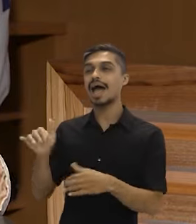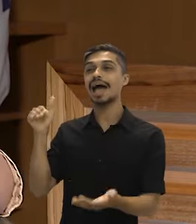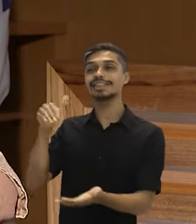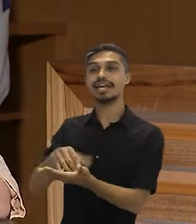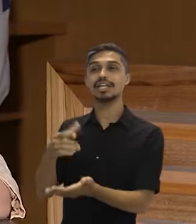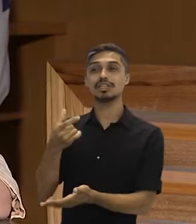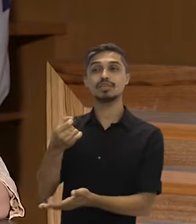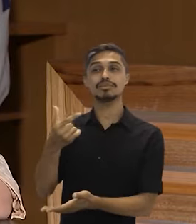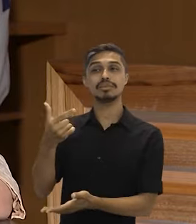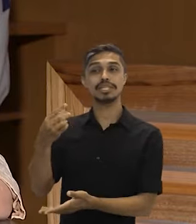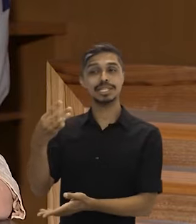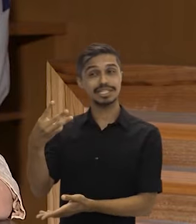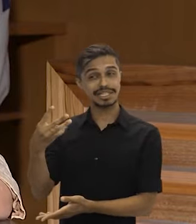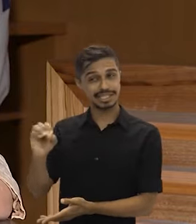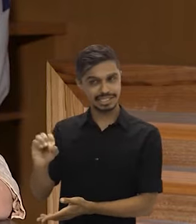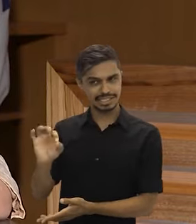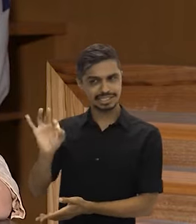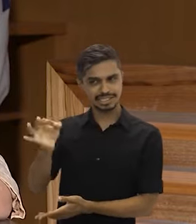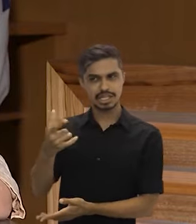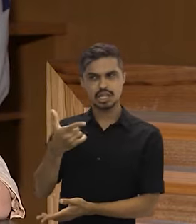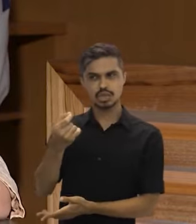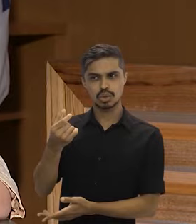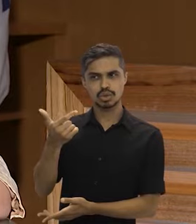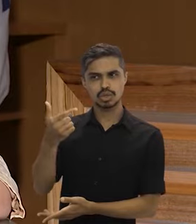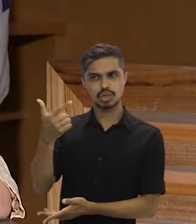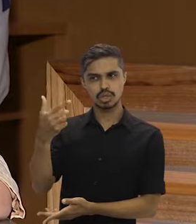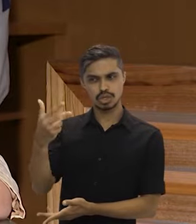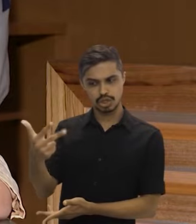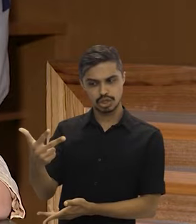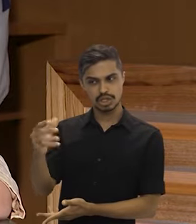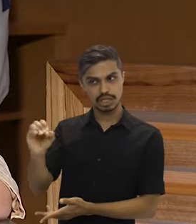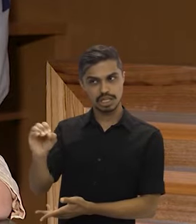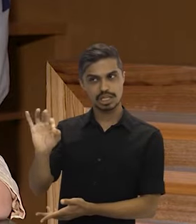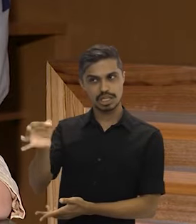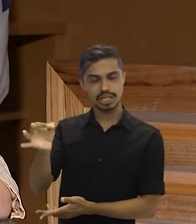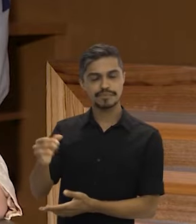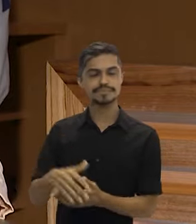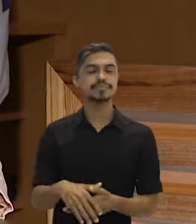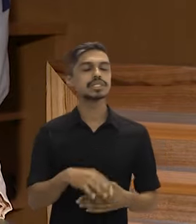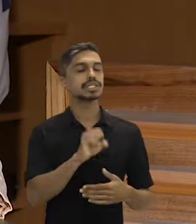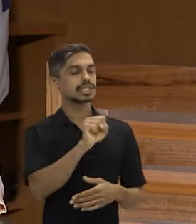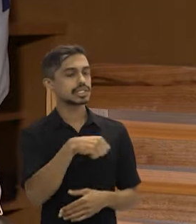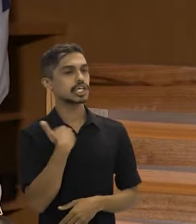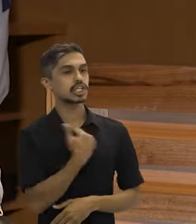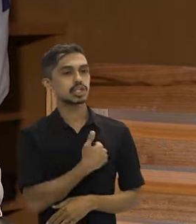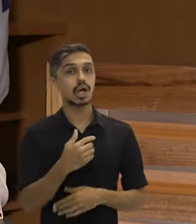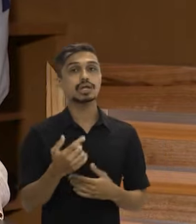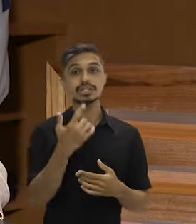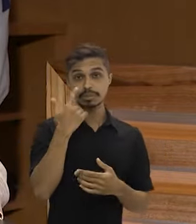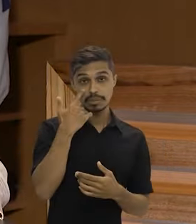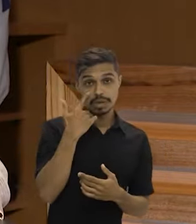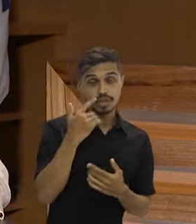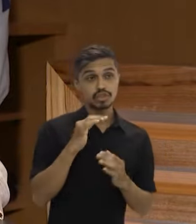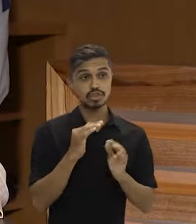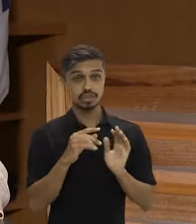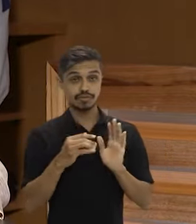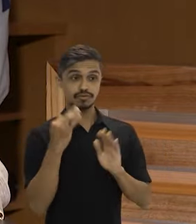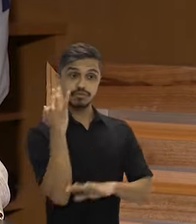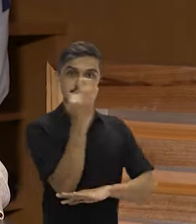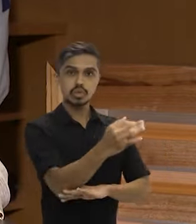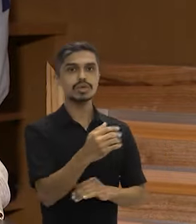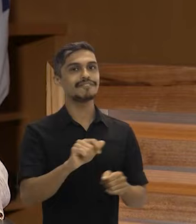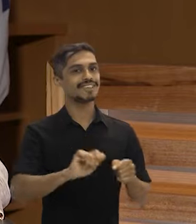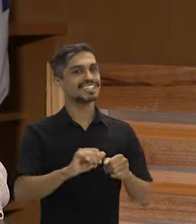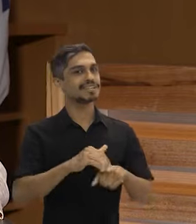zerar o desmatamento. Depois, nós vamos conversar um pouquinho sobre o projeto do Arco da Restauração que vai mostrar que nós vamos fazer mais. além de